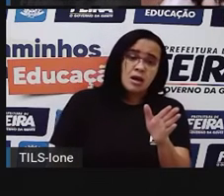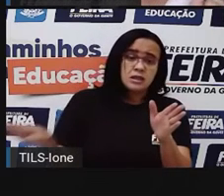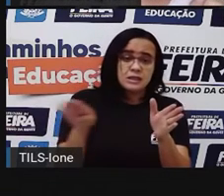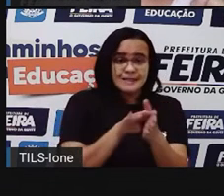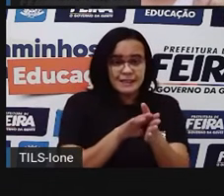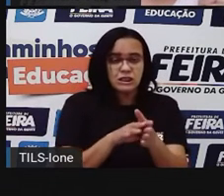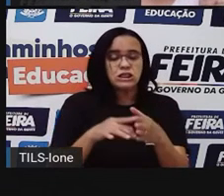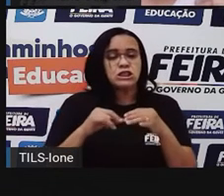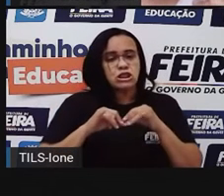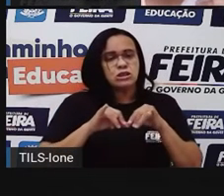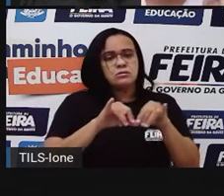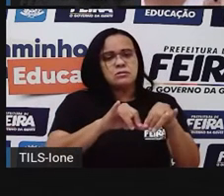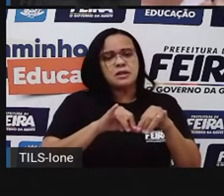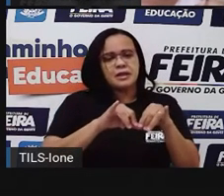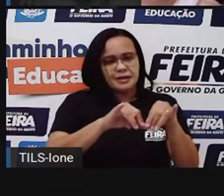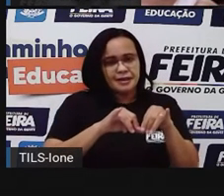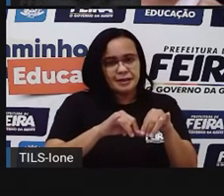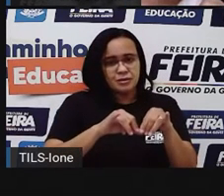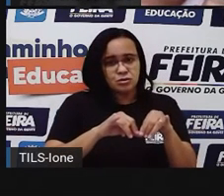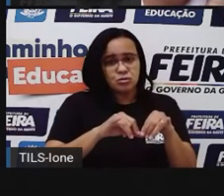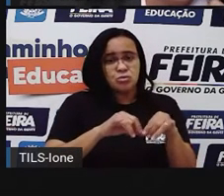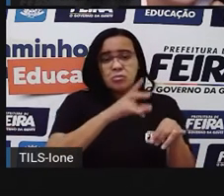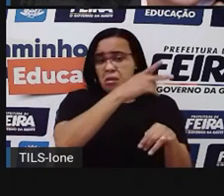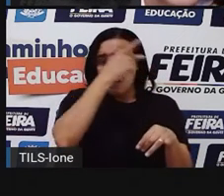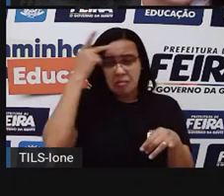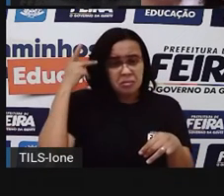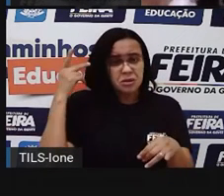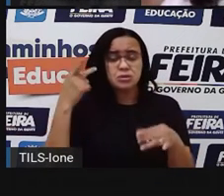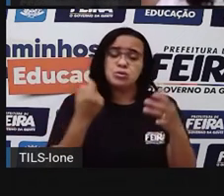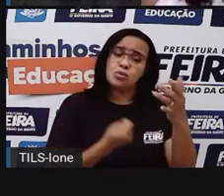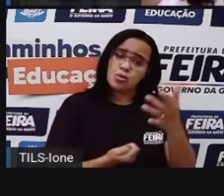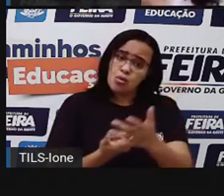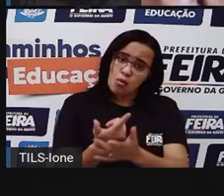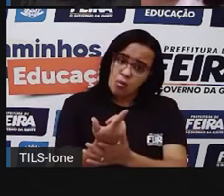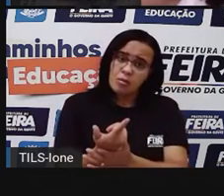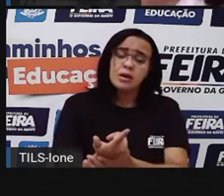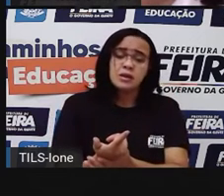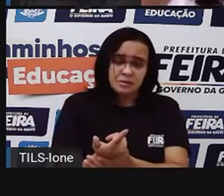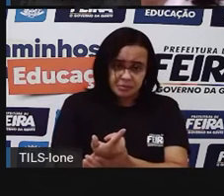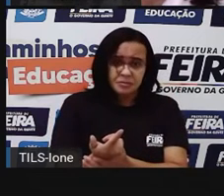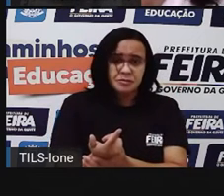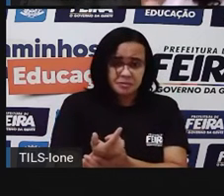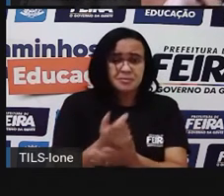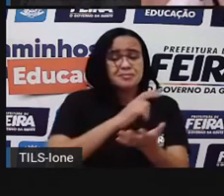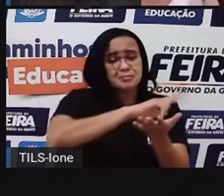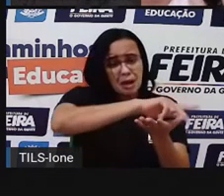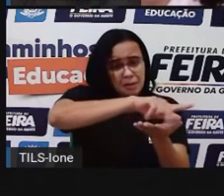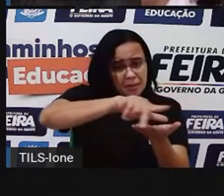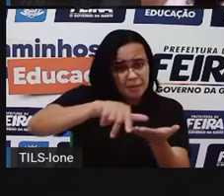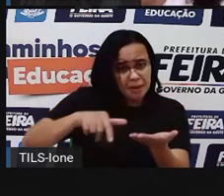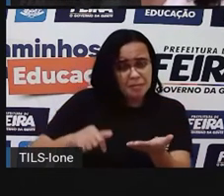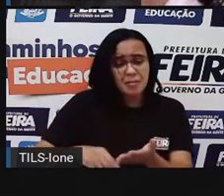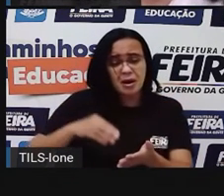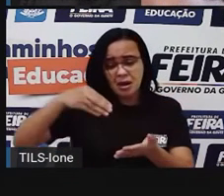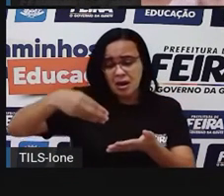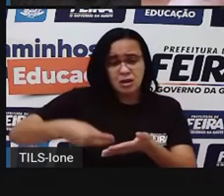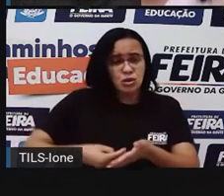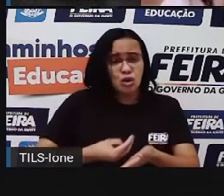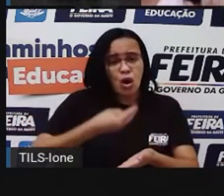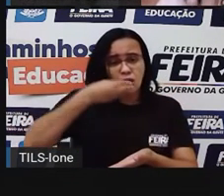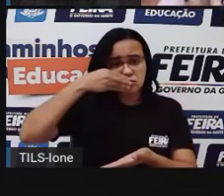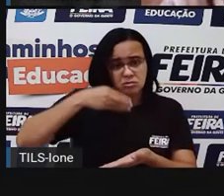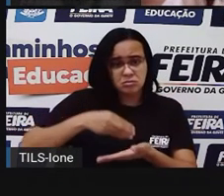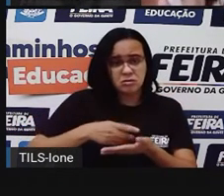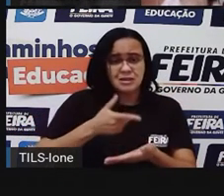esse produto final, né? E aí, aqui está na prateleira. O iogurte, o leite, o queijo, né? Manteiga, vários